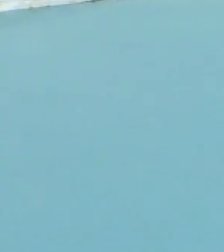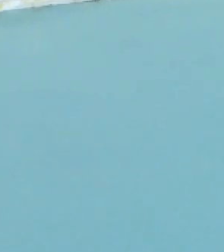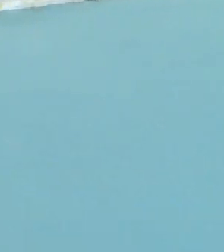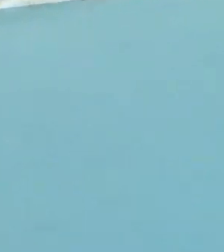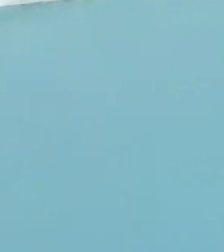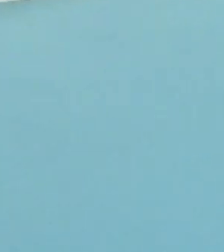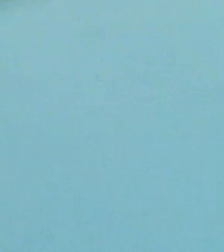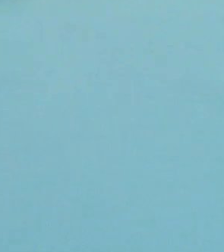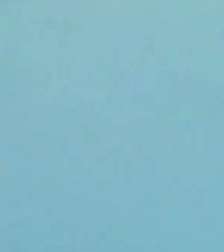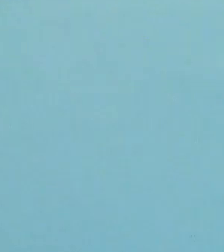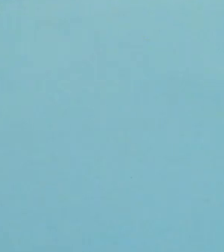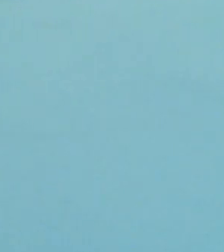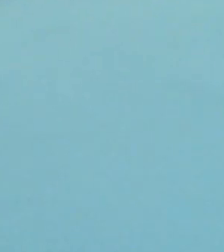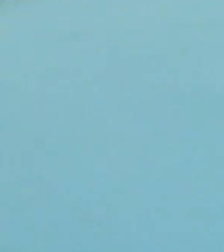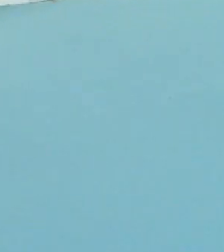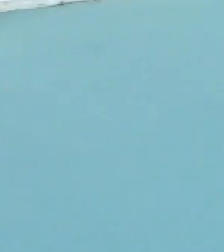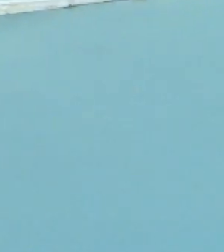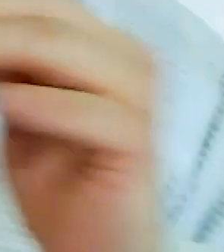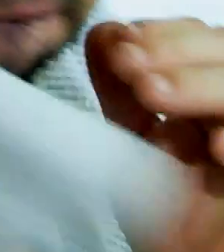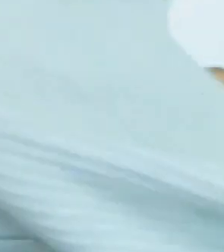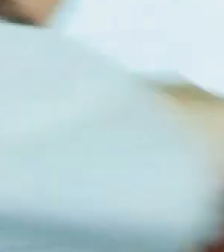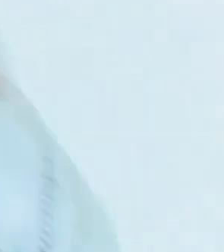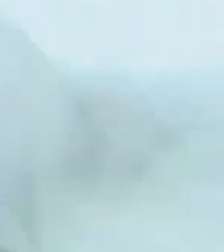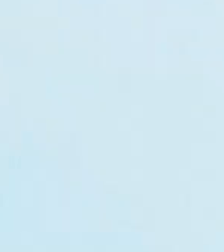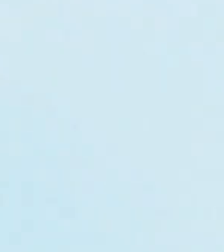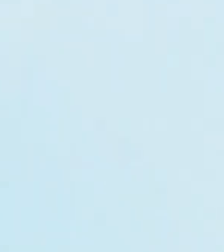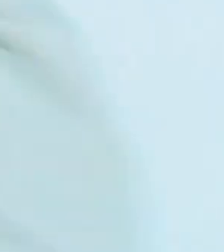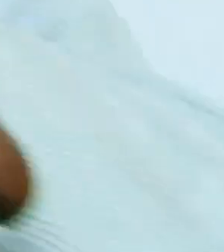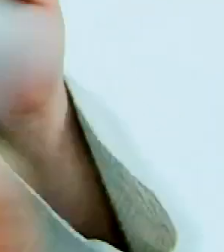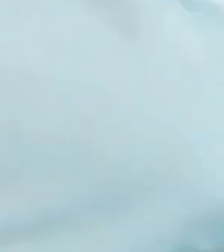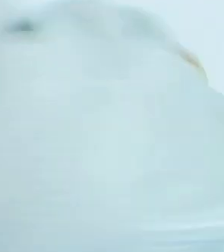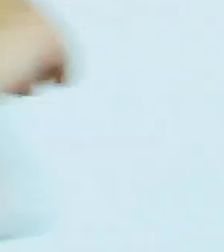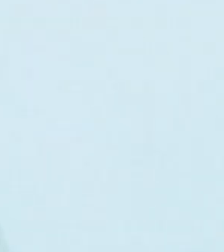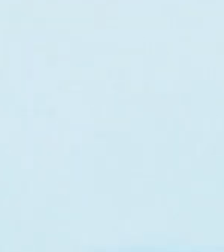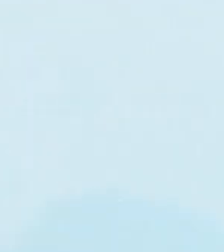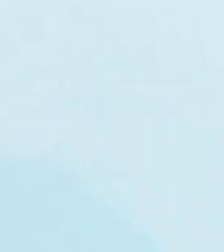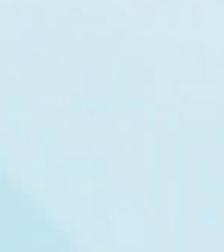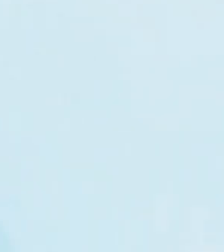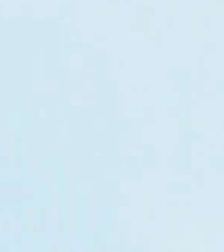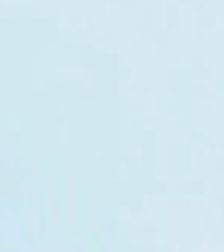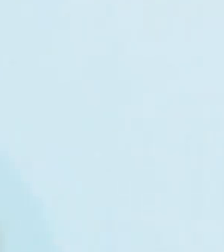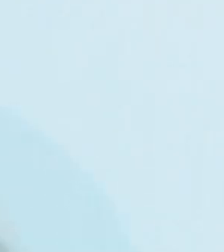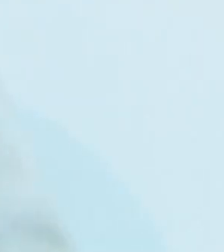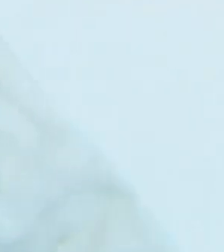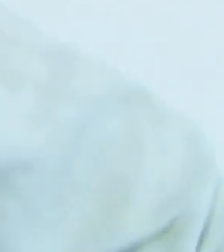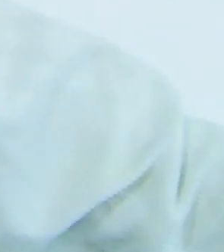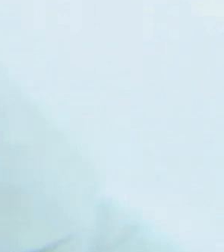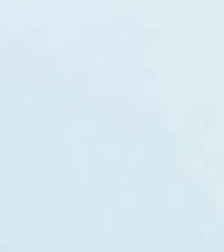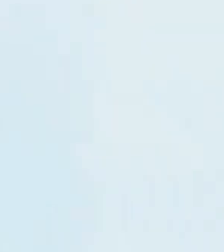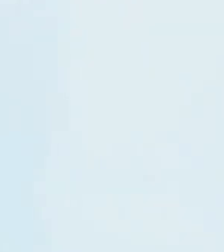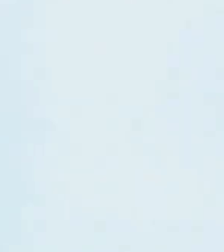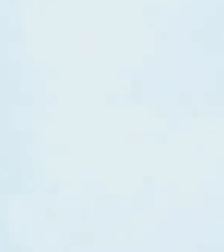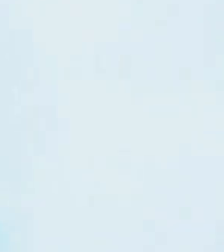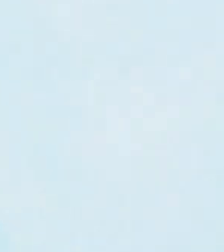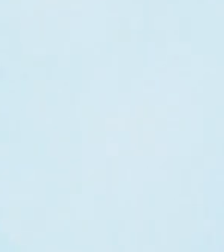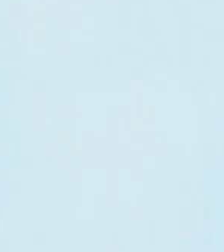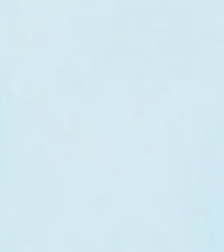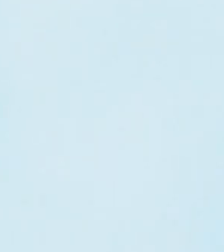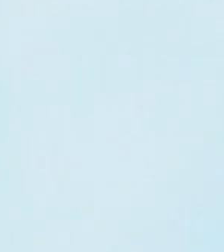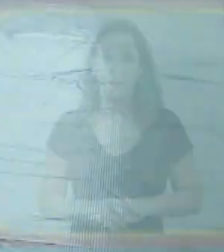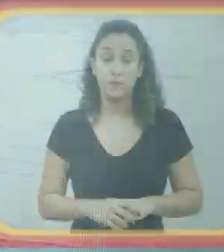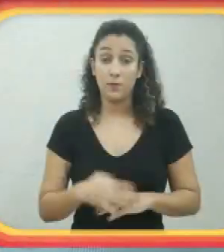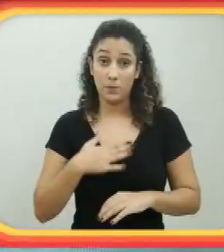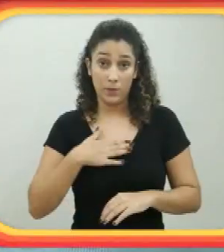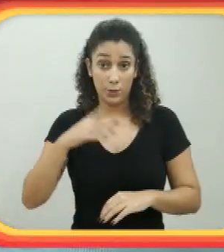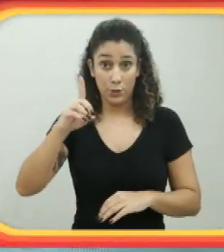Tatame, um homem com síndrome de Down de kimono branco e faixa preta, com as pernas abertas, flexiona alternadamente. Simula sucos. Eu sou o meu